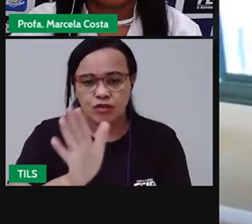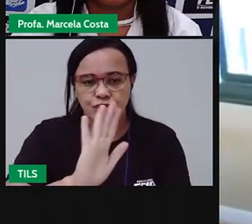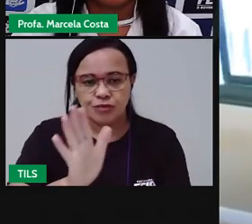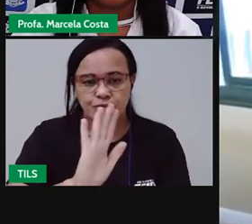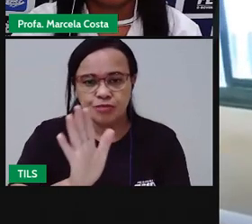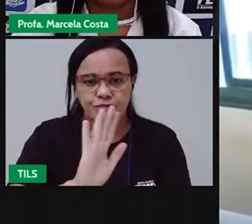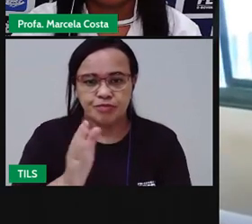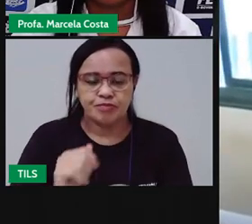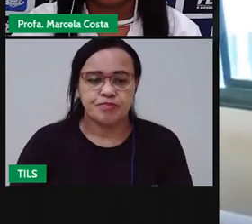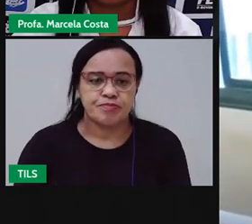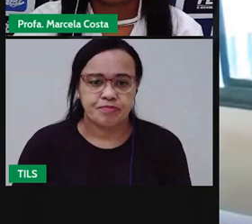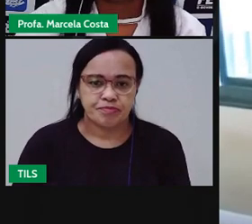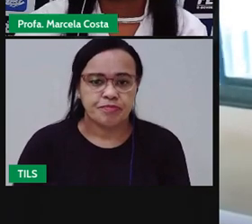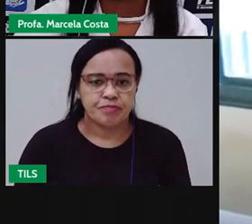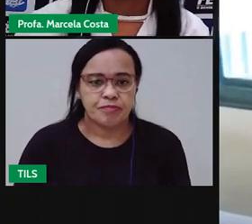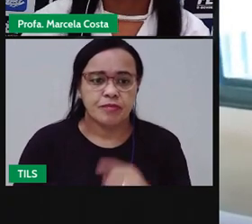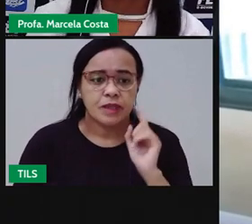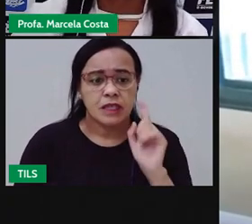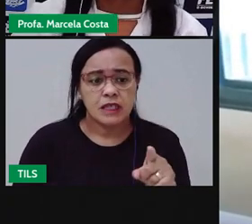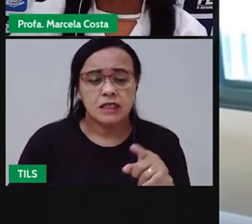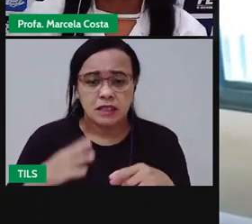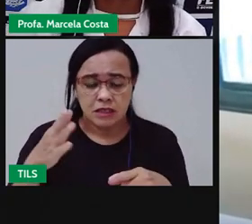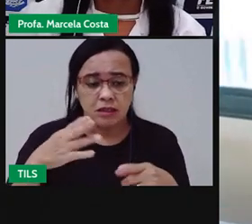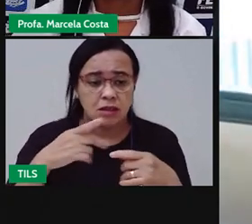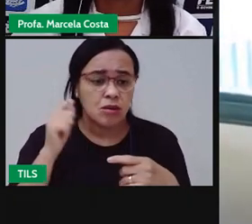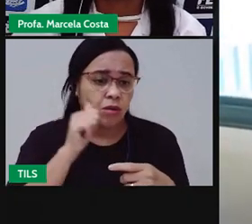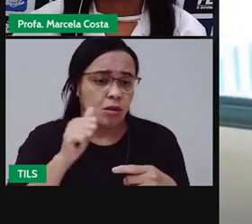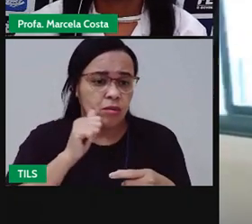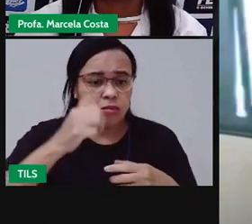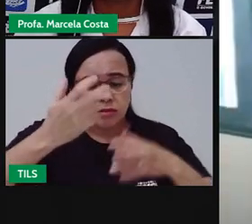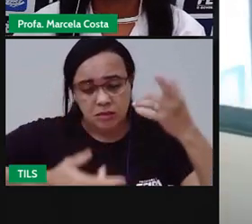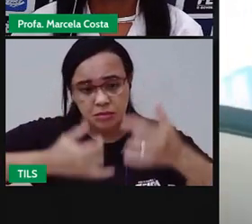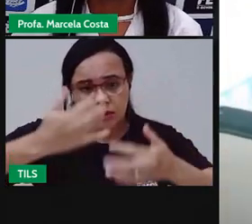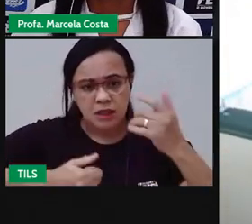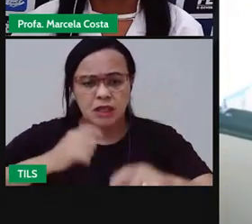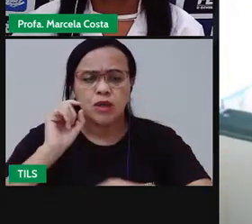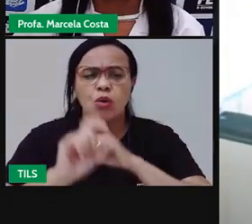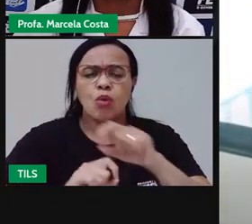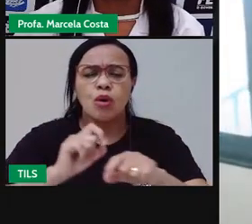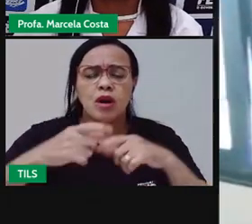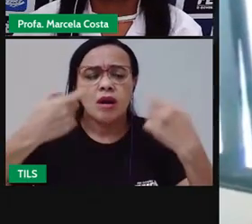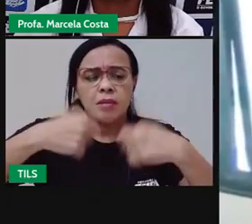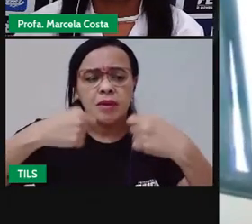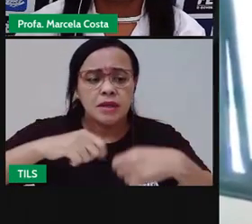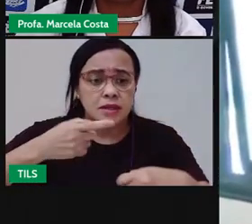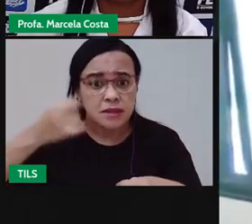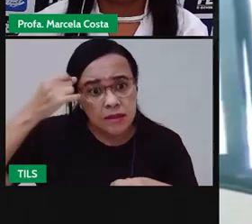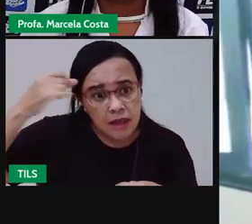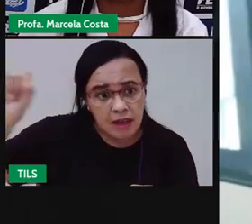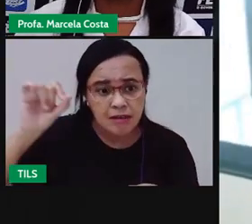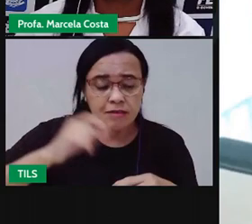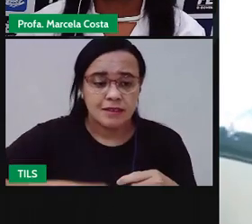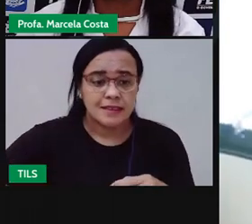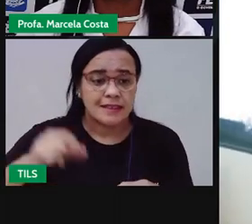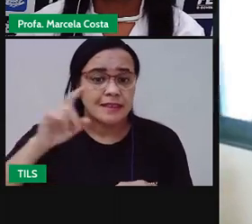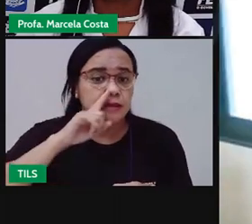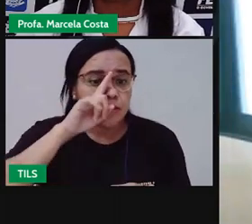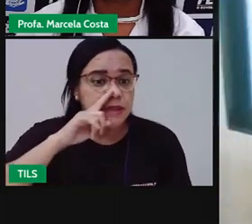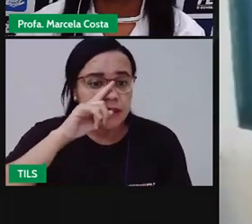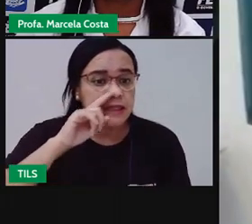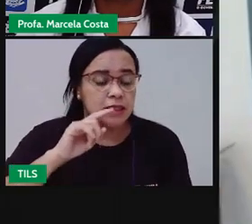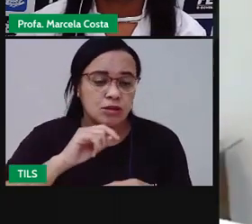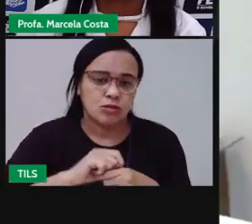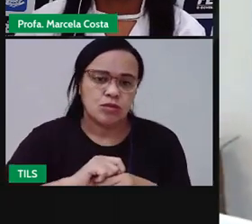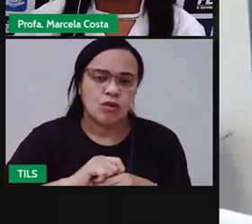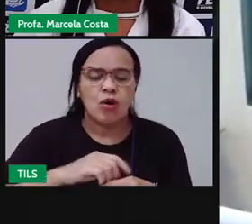Temos que ter dentro de casa, né? Para não ter acidentes domésticos. Bom, você, na residência, você tem